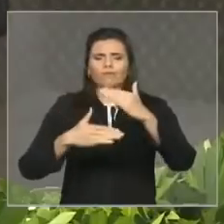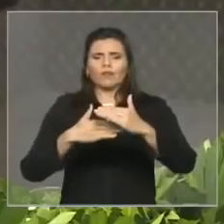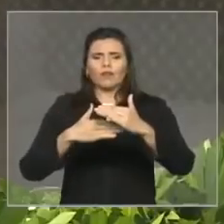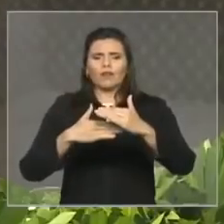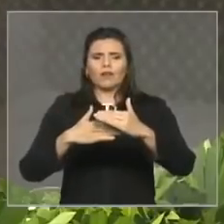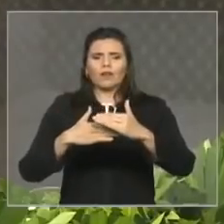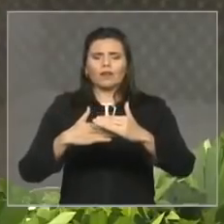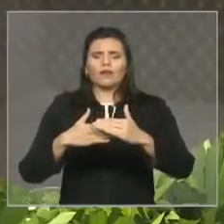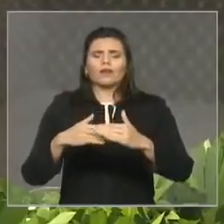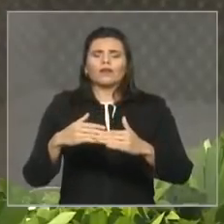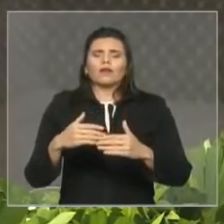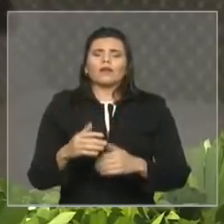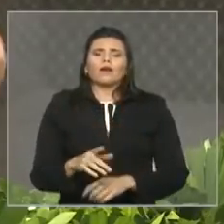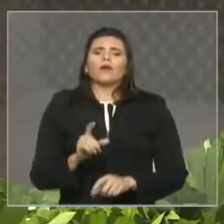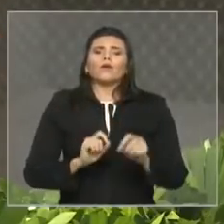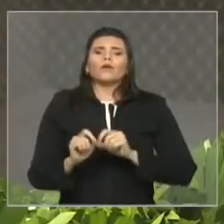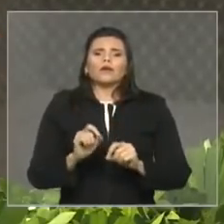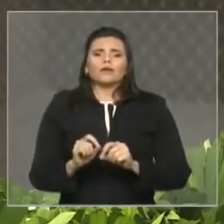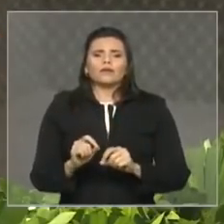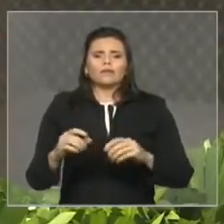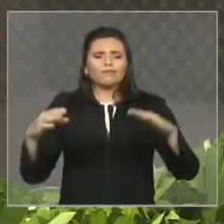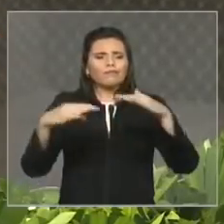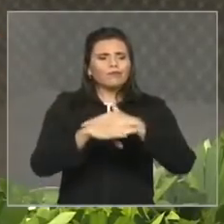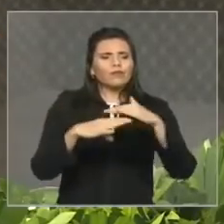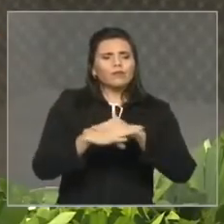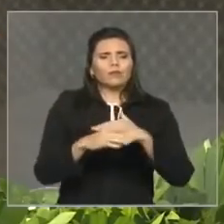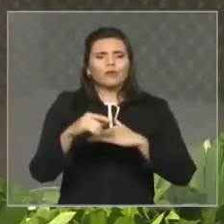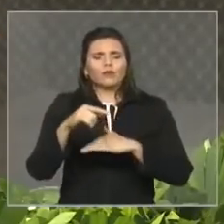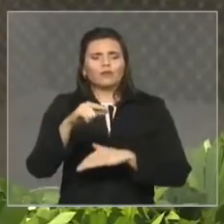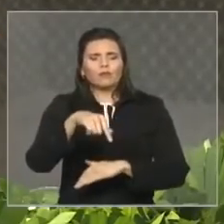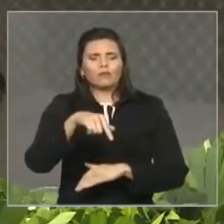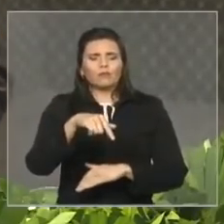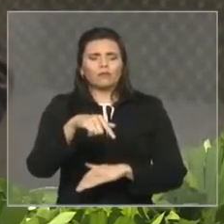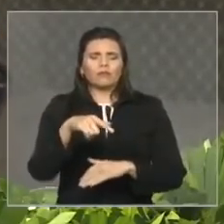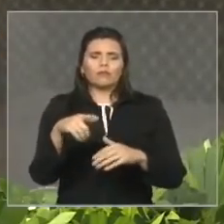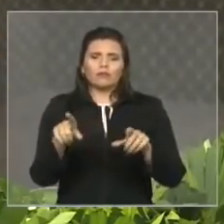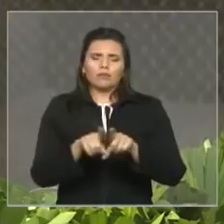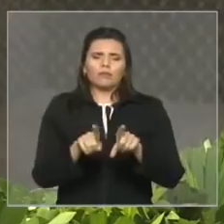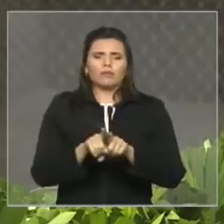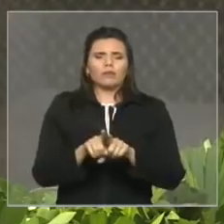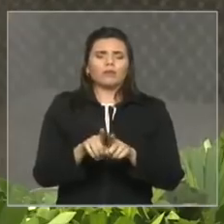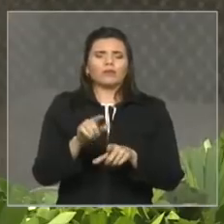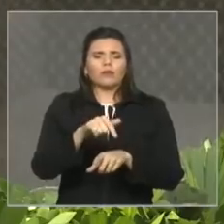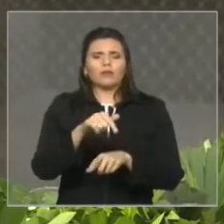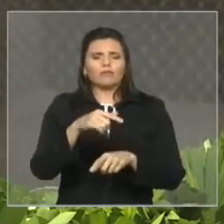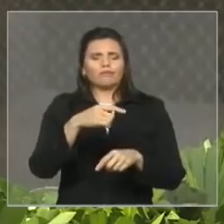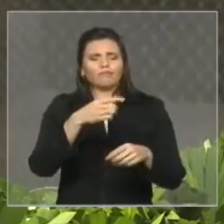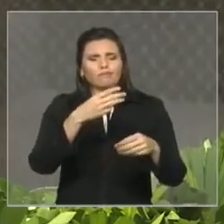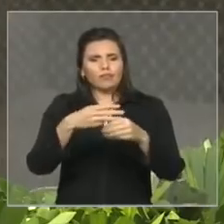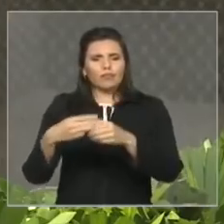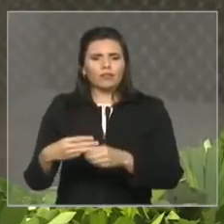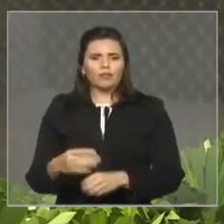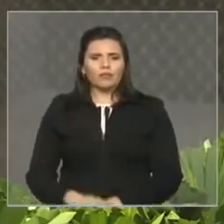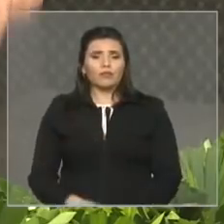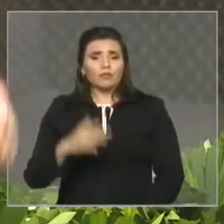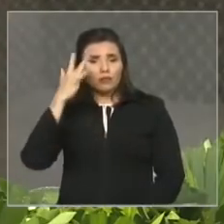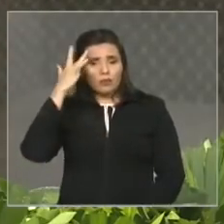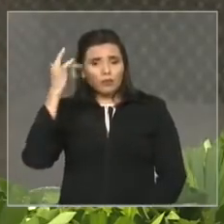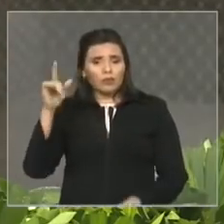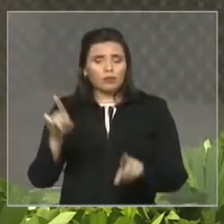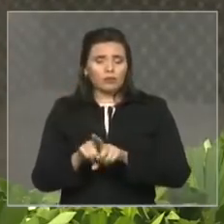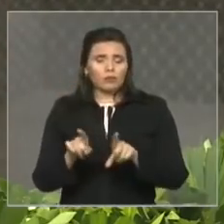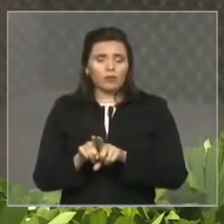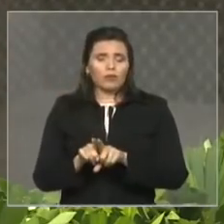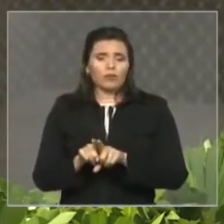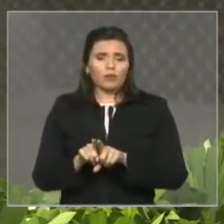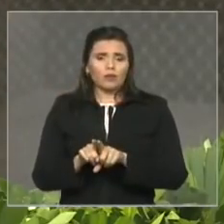amanhã eu estarei dirigindo o ofício ao excelentíssimo ministro de estado da educação hoje em possado